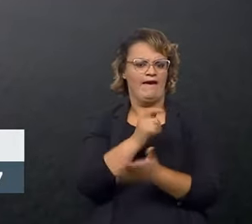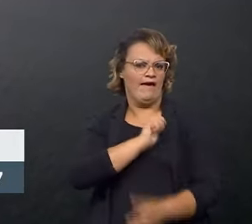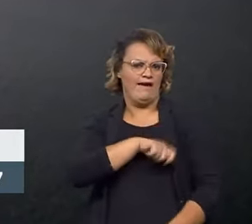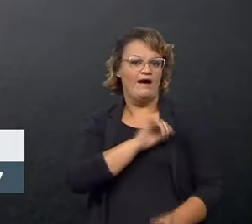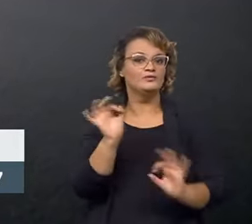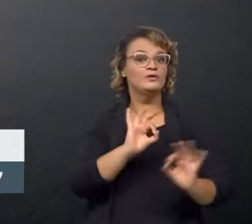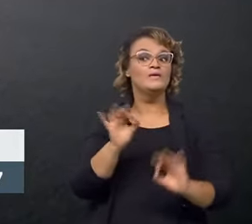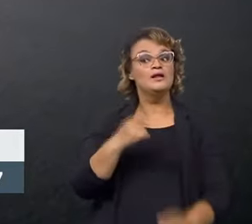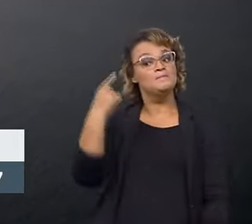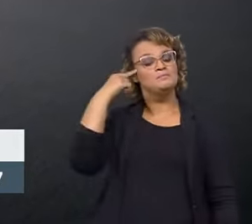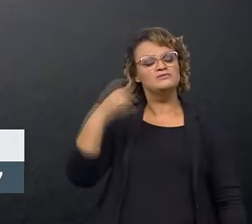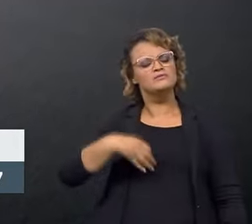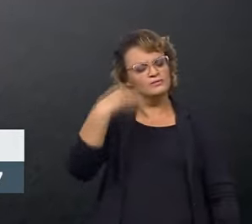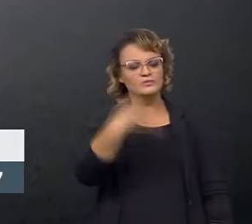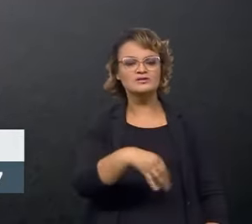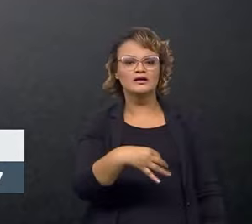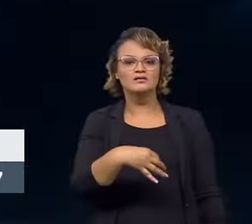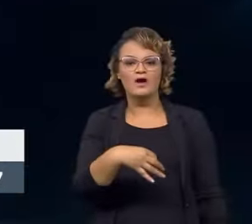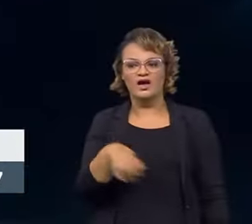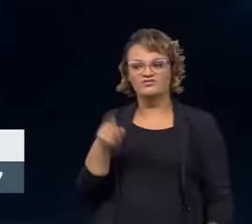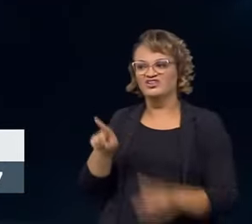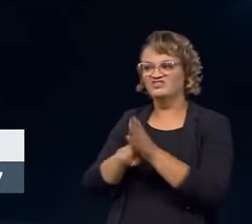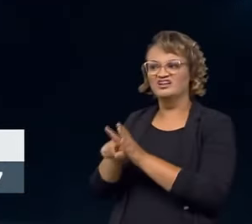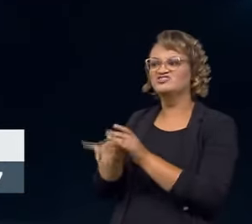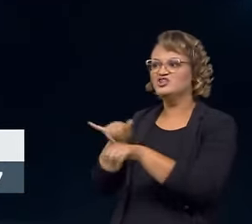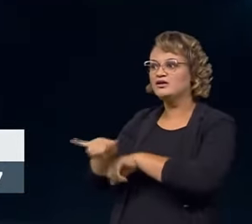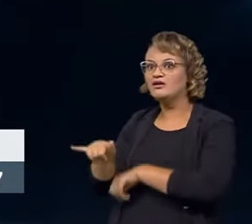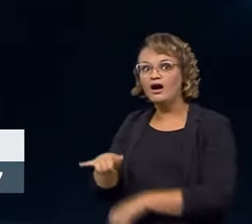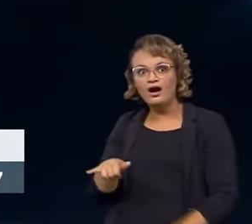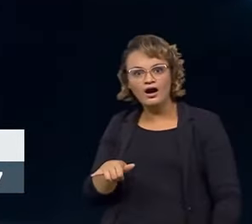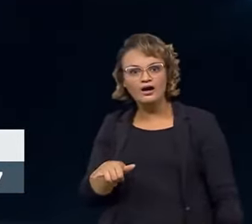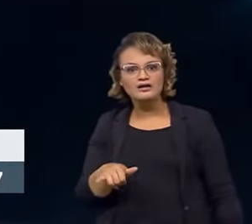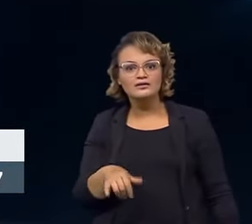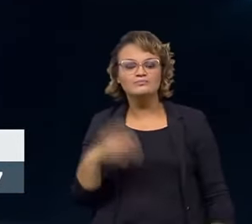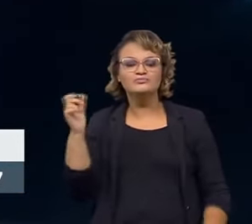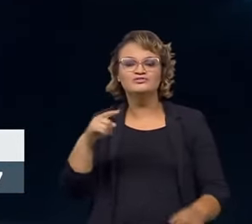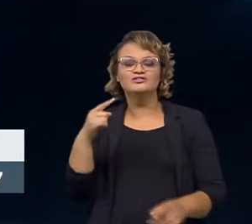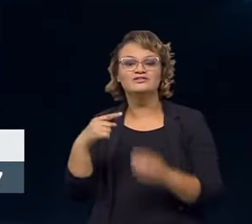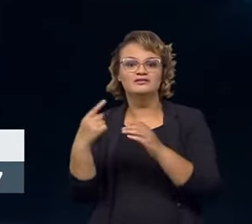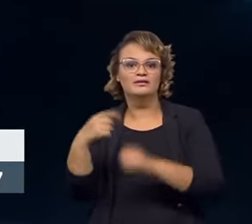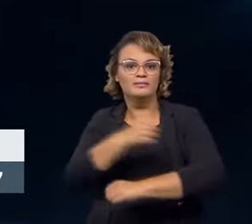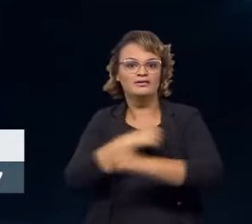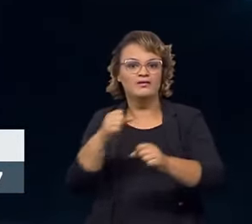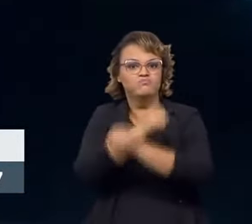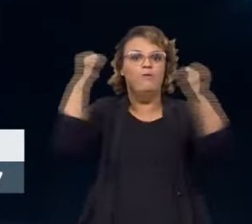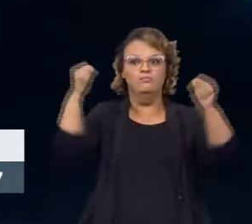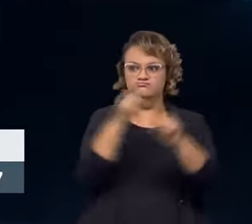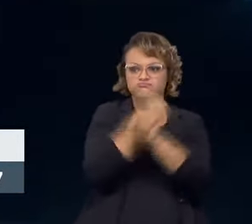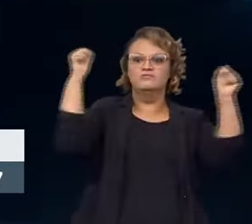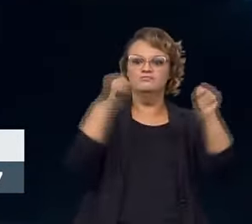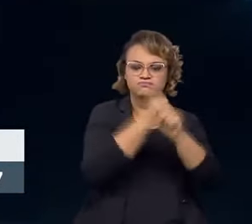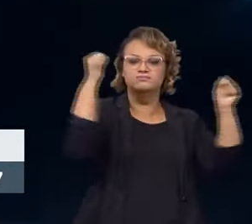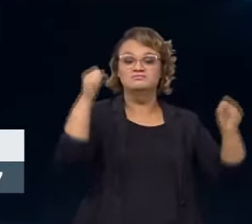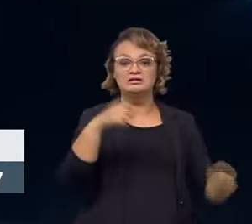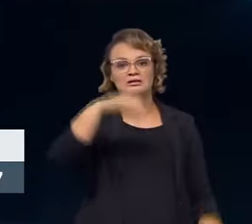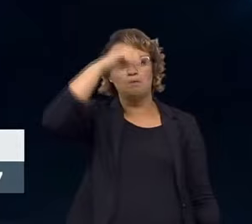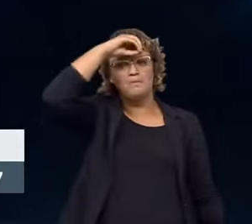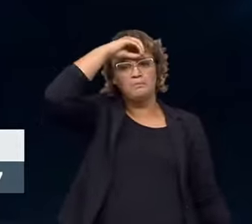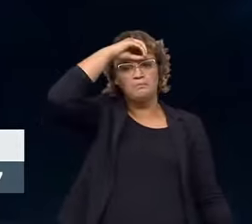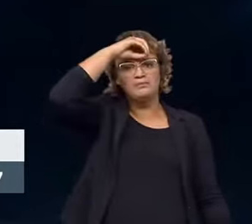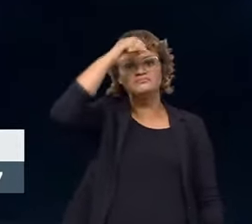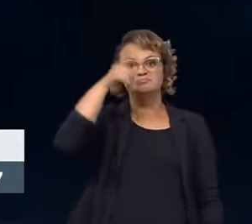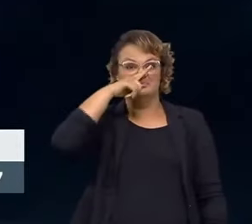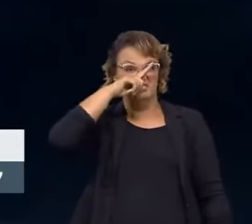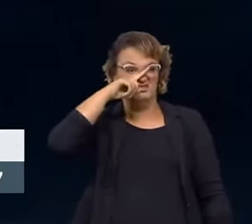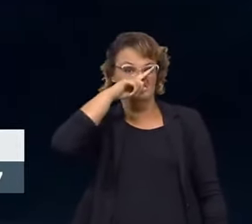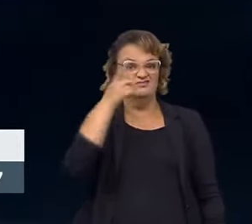lesado, acreditava que estava fazendo de forma correta, e o que pode ter explodido de panela de pressão dele, sem sequer ele saber disso. Quer dizer, que